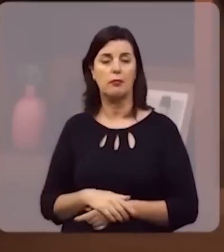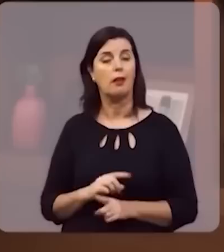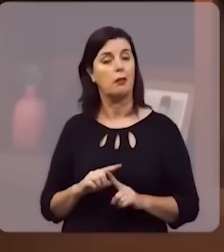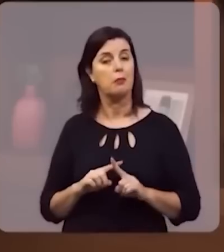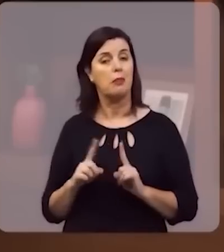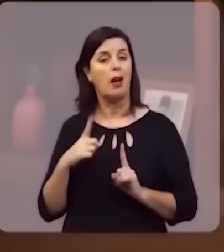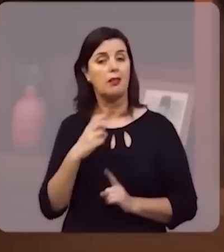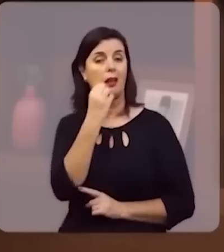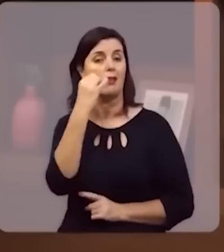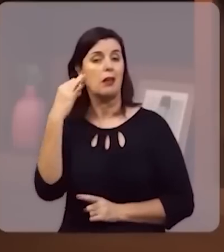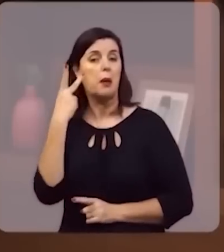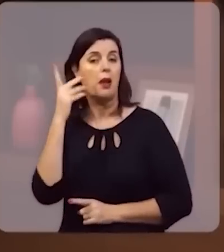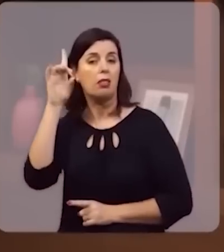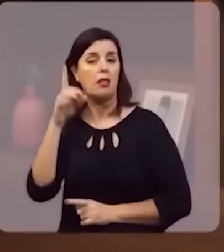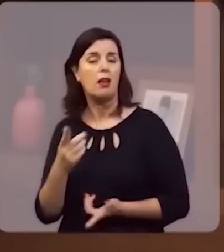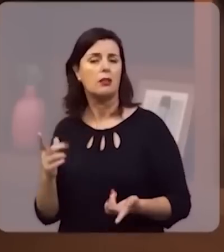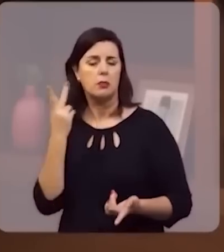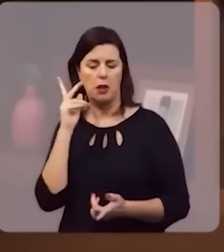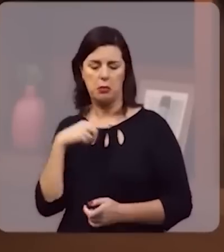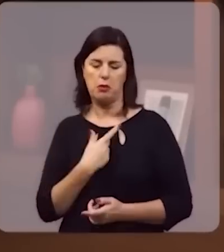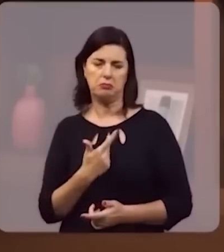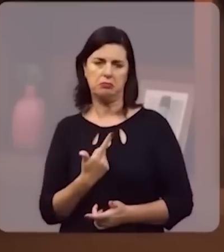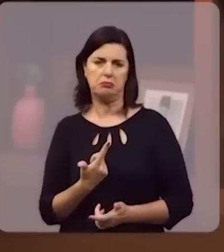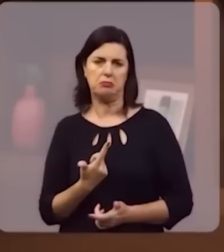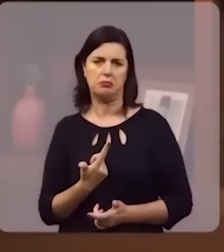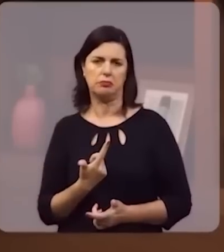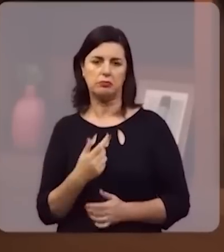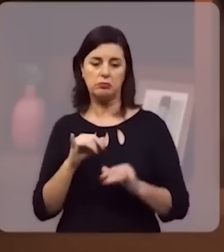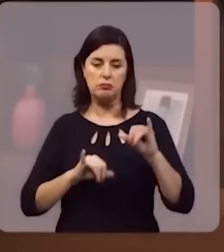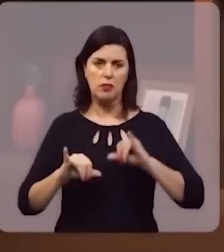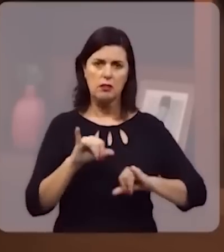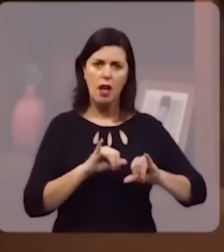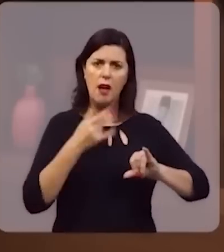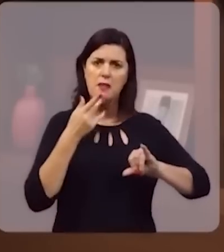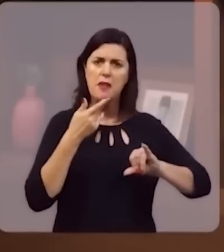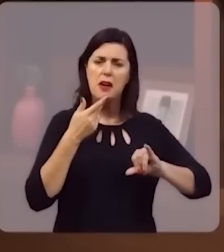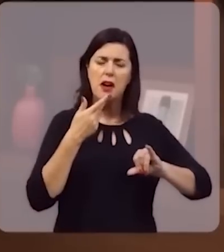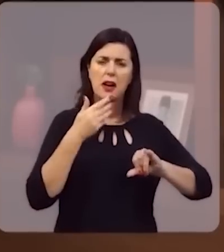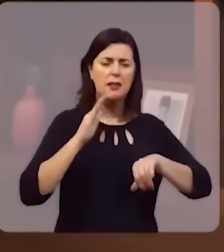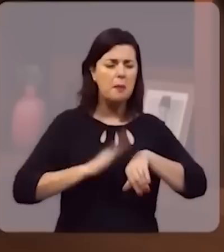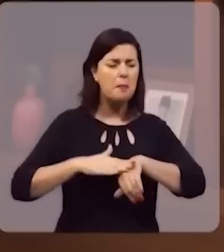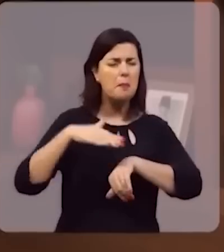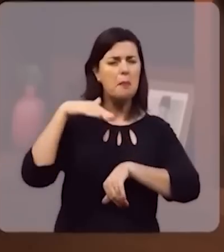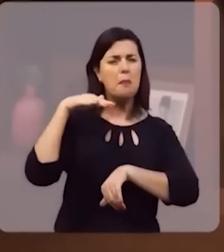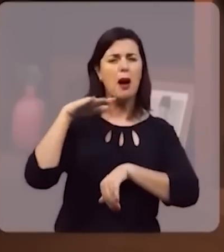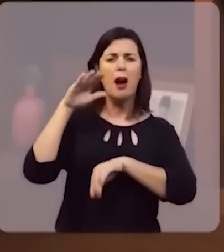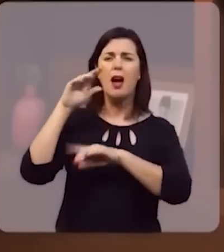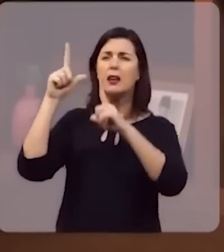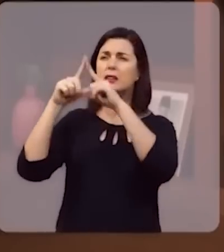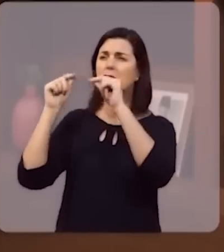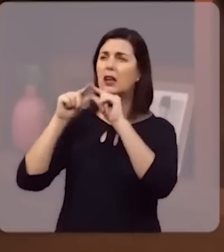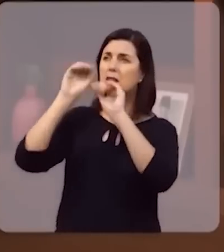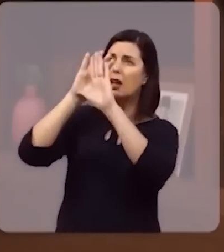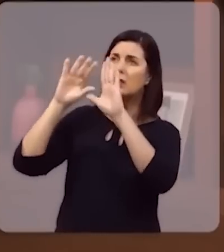Mas elas são contáveis para Deus, para nós não. Os cientistas chegam a dizer que há mais estrelas no firmamento